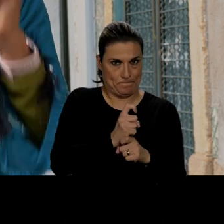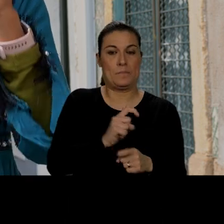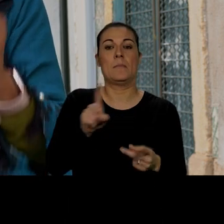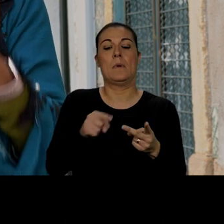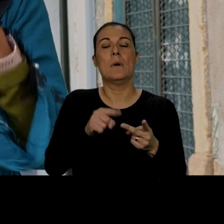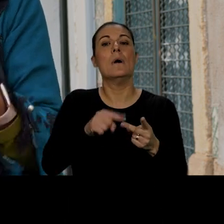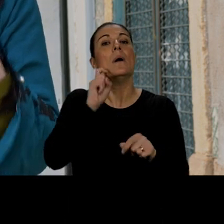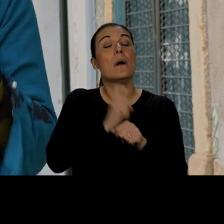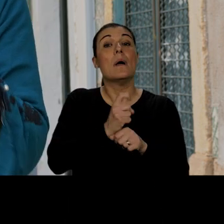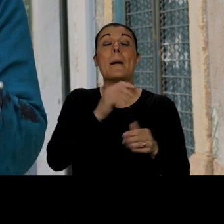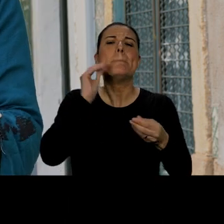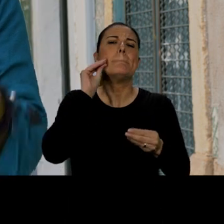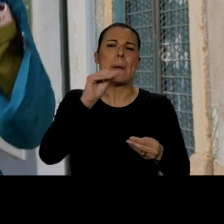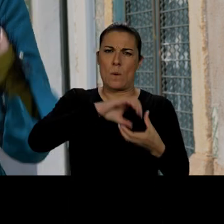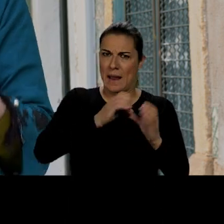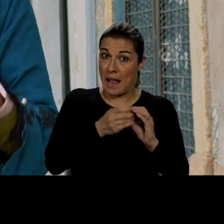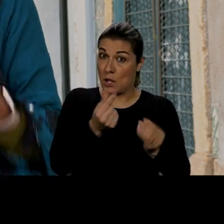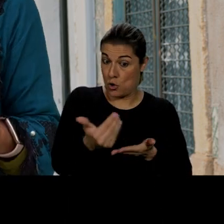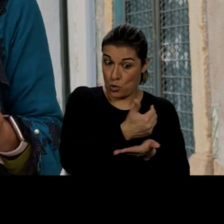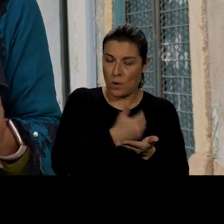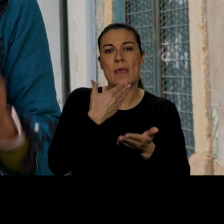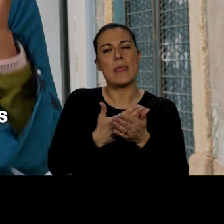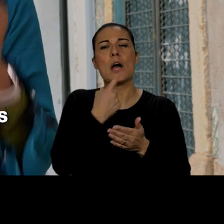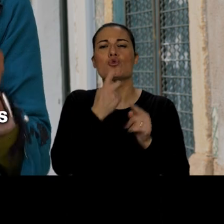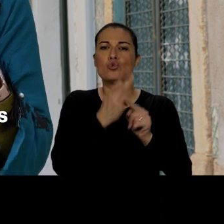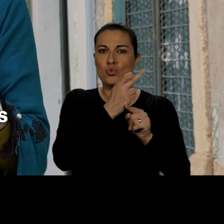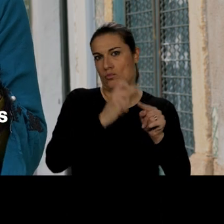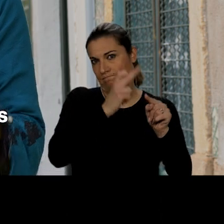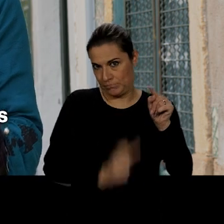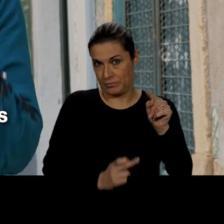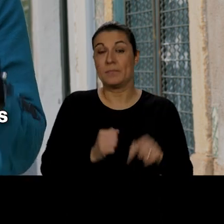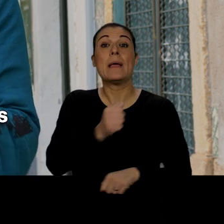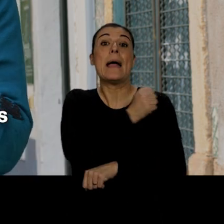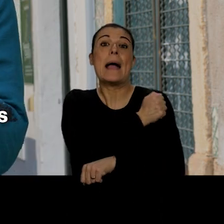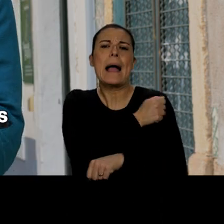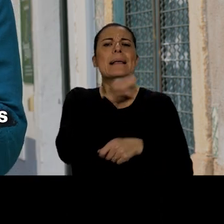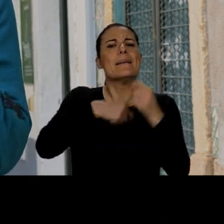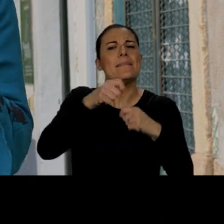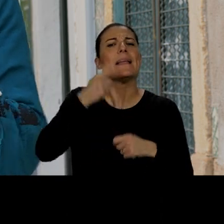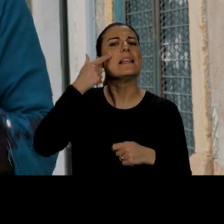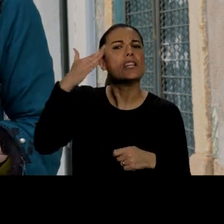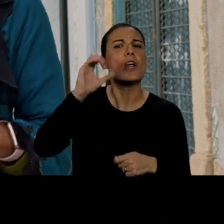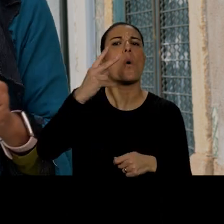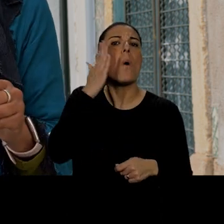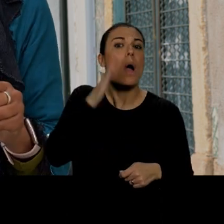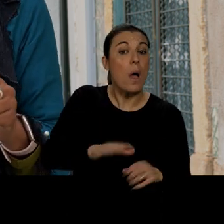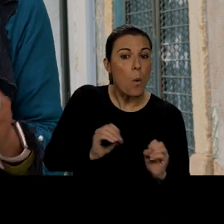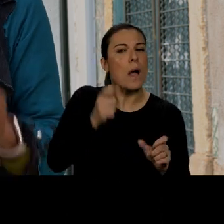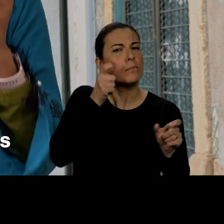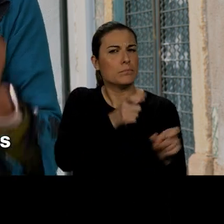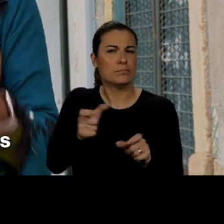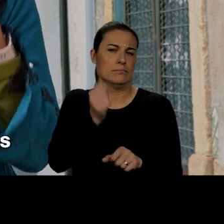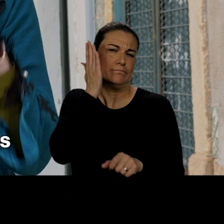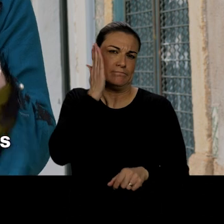Utilizar os lucros da Caixa Geral de Depósitos para baixar os juros. Proibir a venda de casas a estrangeiros não residentes e controlar o alojamento local.